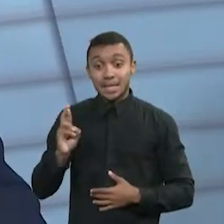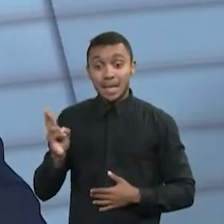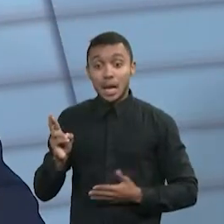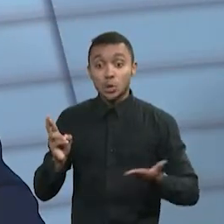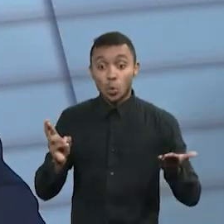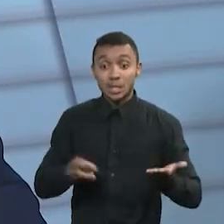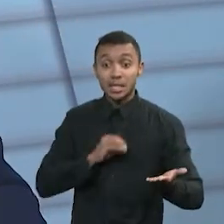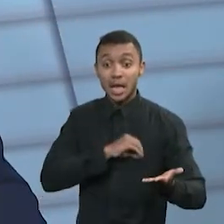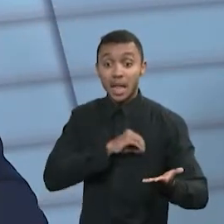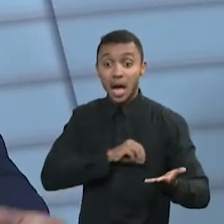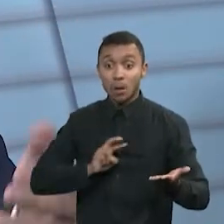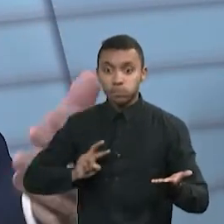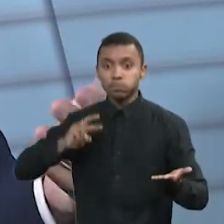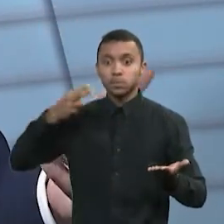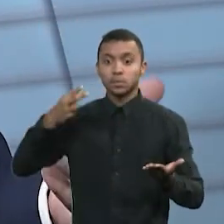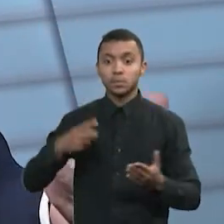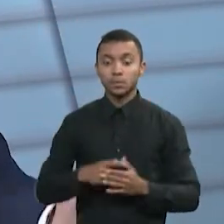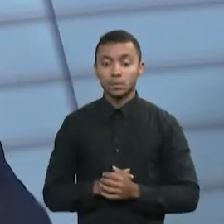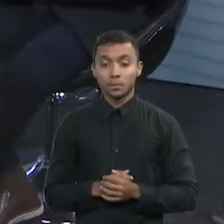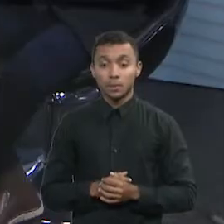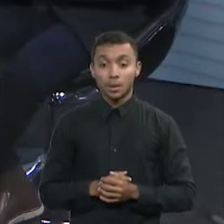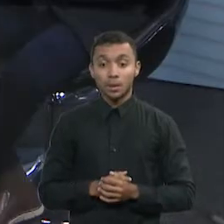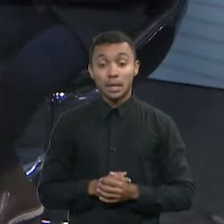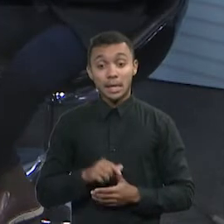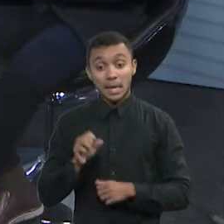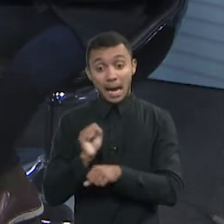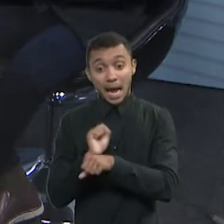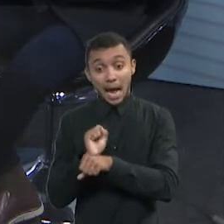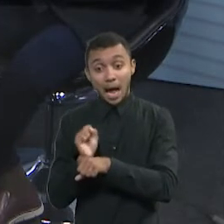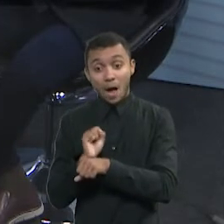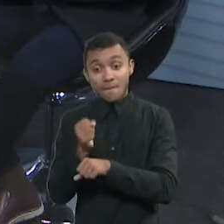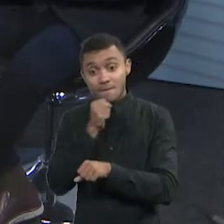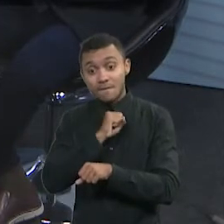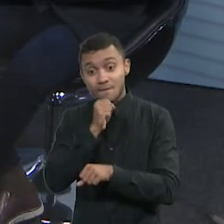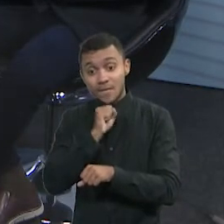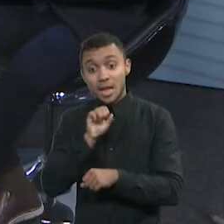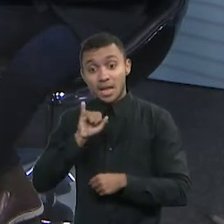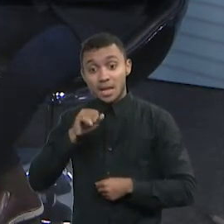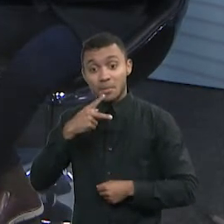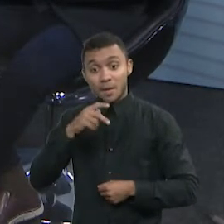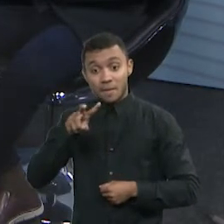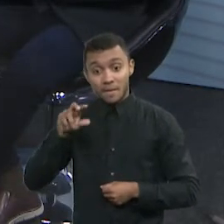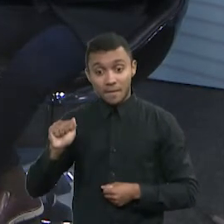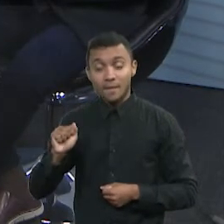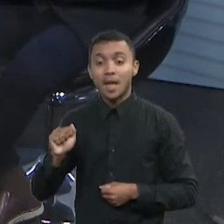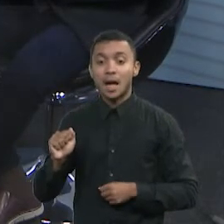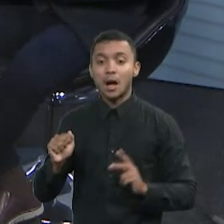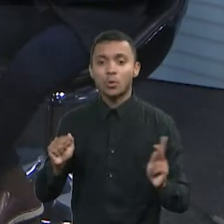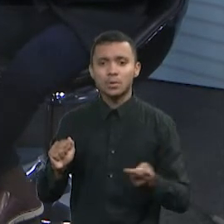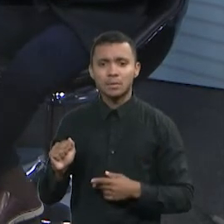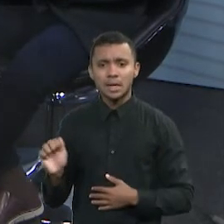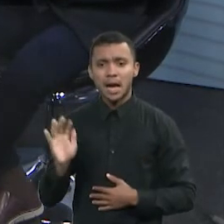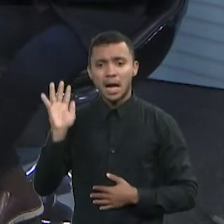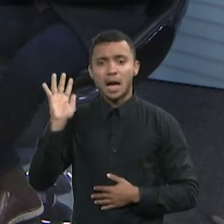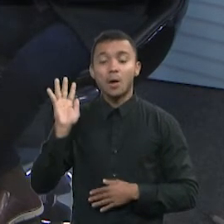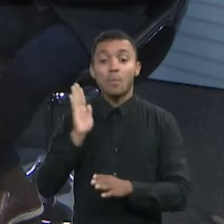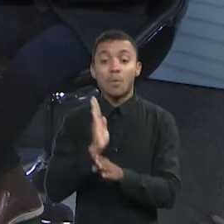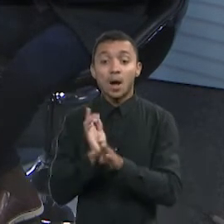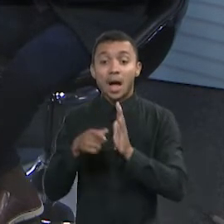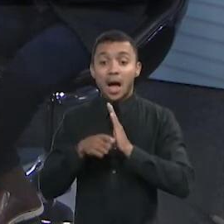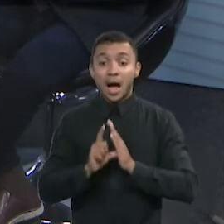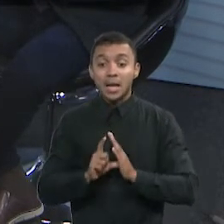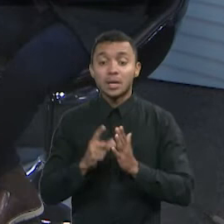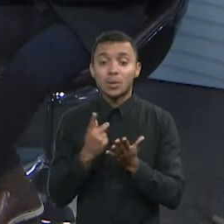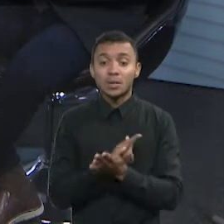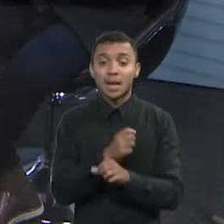valor. Você tem uma ideia? O IPVA desse ano do carro usado aumentou, porque houve a valorização do carro usado em virtude da queda das